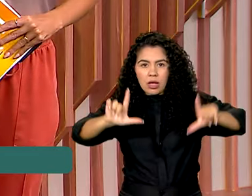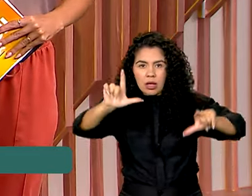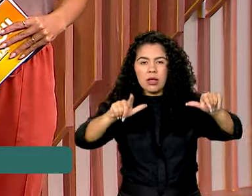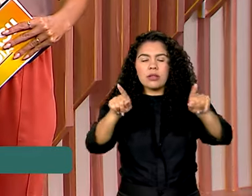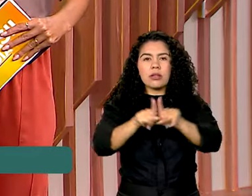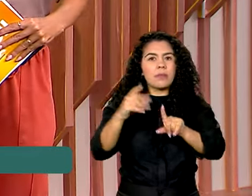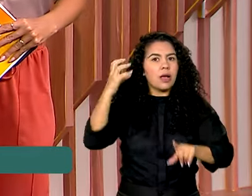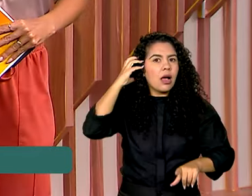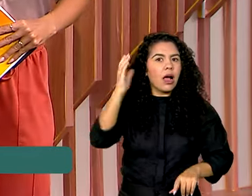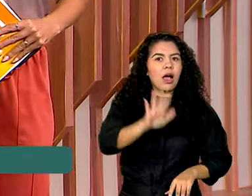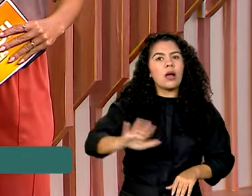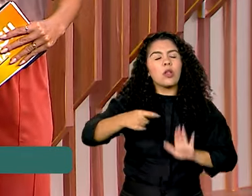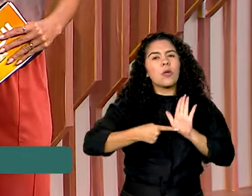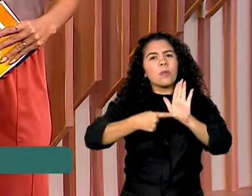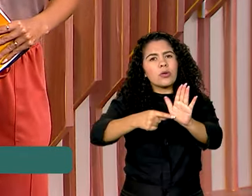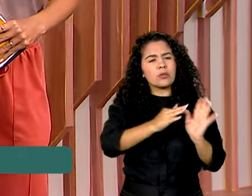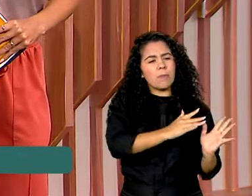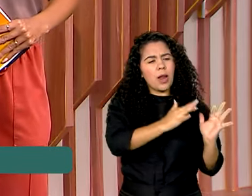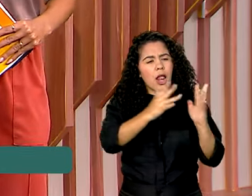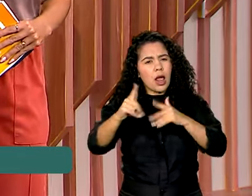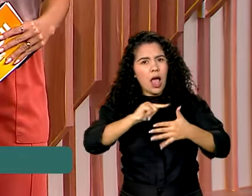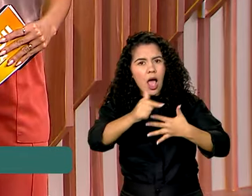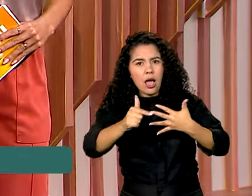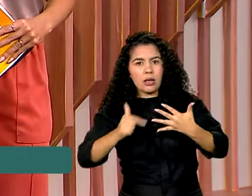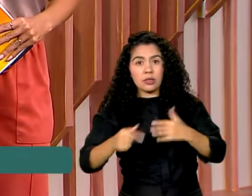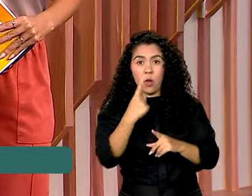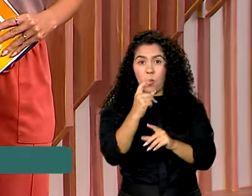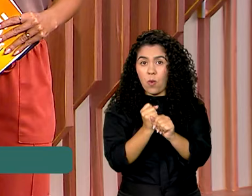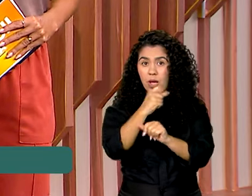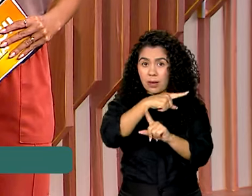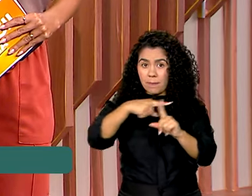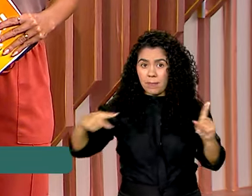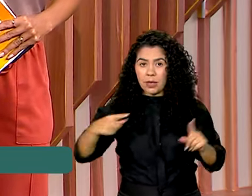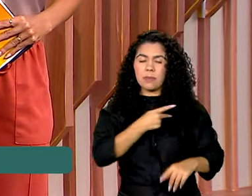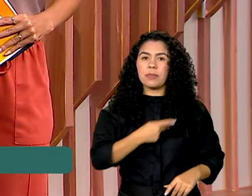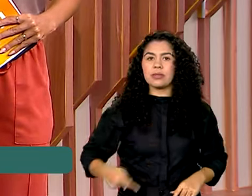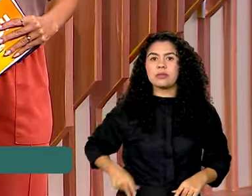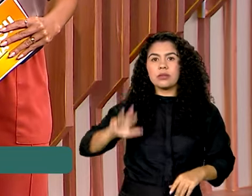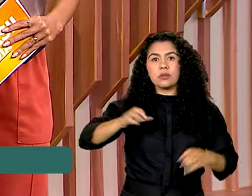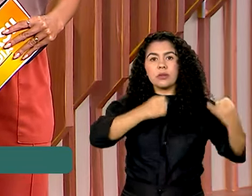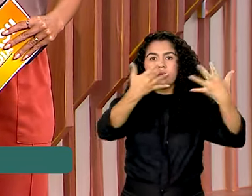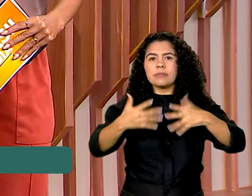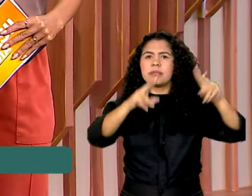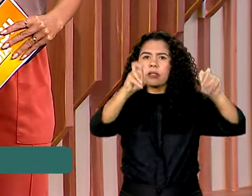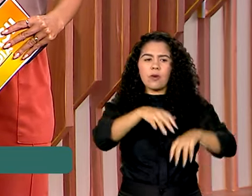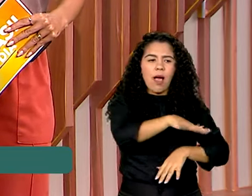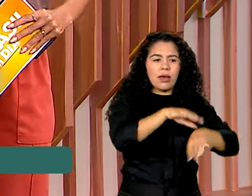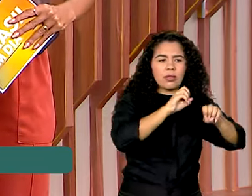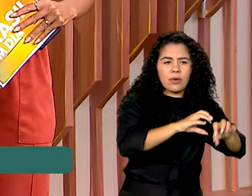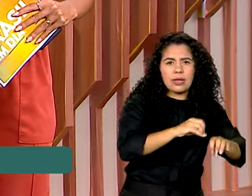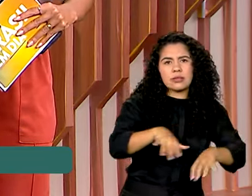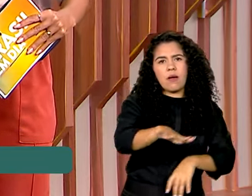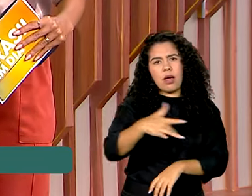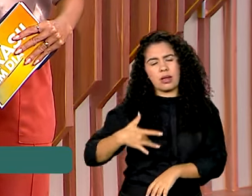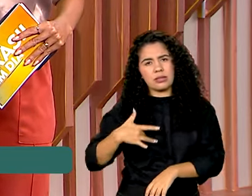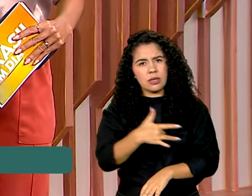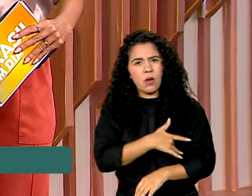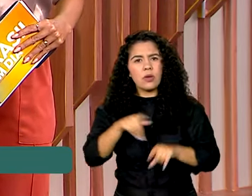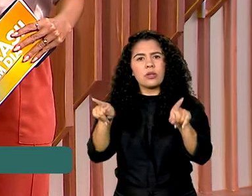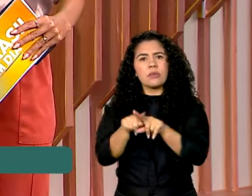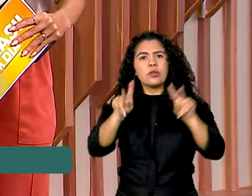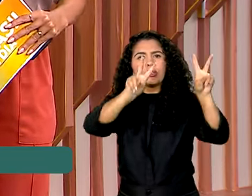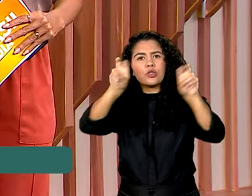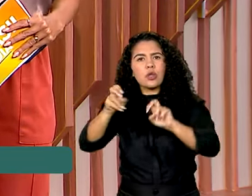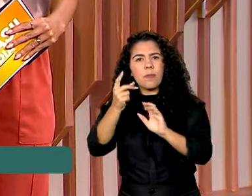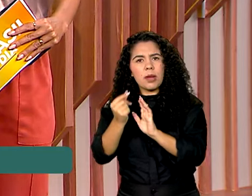das ações do governo que acaba de completar um ano e meio. Lula falou sobre educação, saúde, destacou os números da